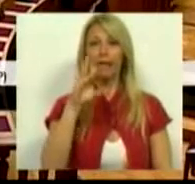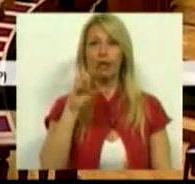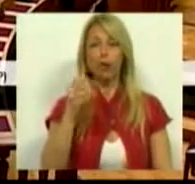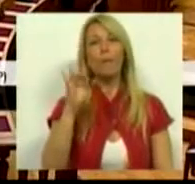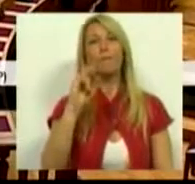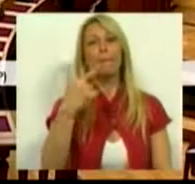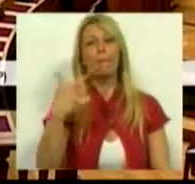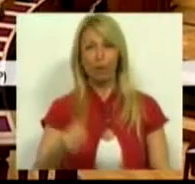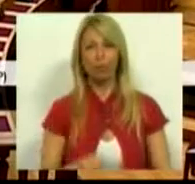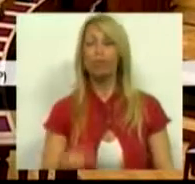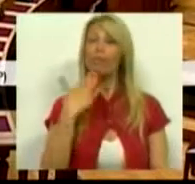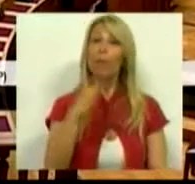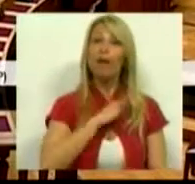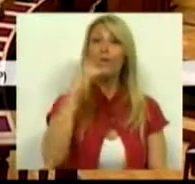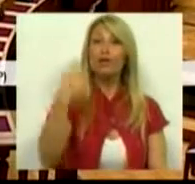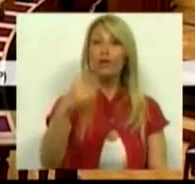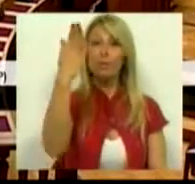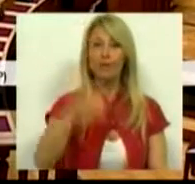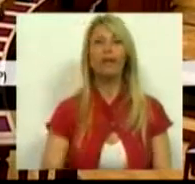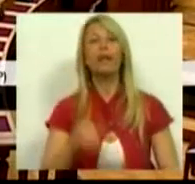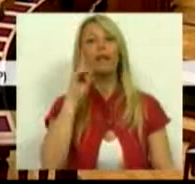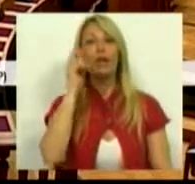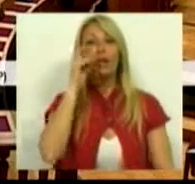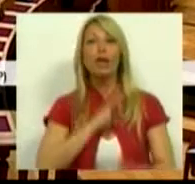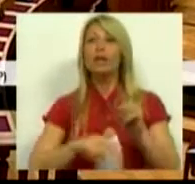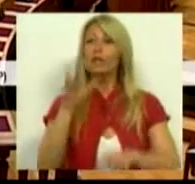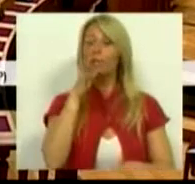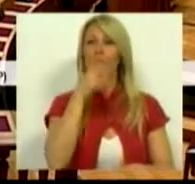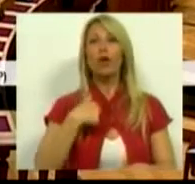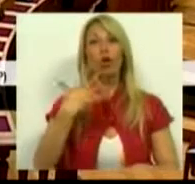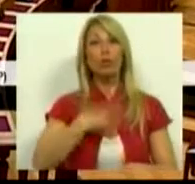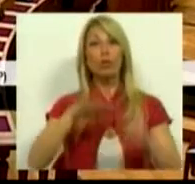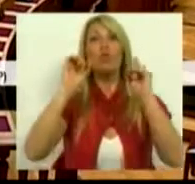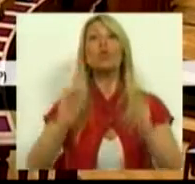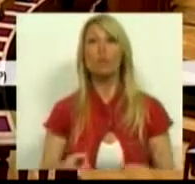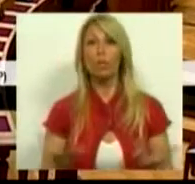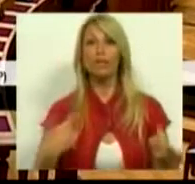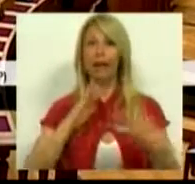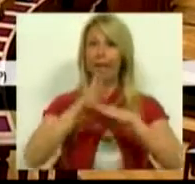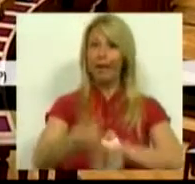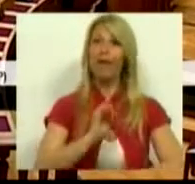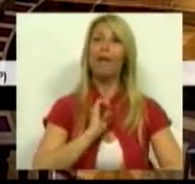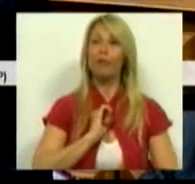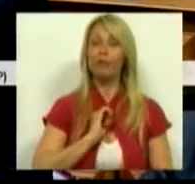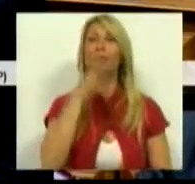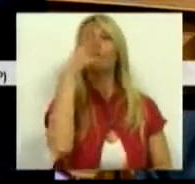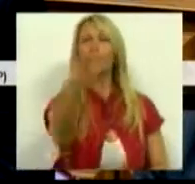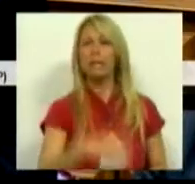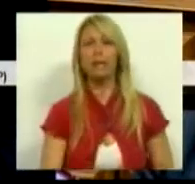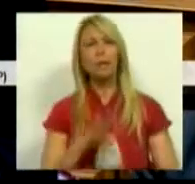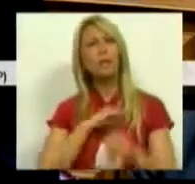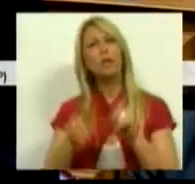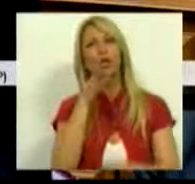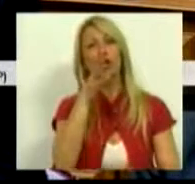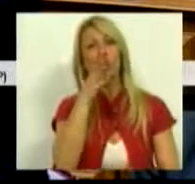Muito obrigado, Sr. Presidente. Sras. e Srs. Deputados, gostaria de começar esta minha intervenção para dizer ao Sr.